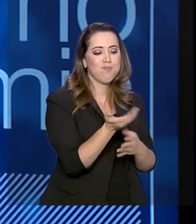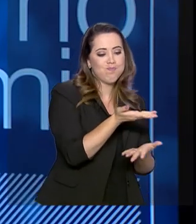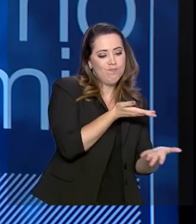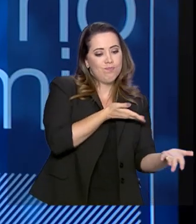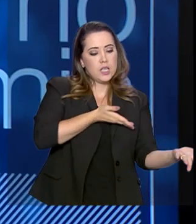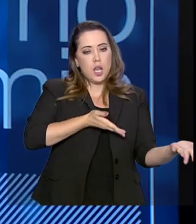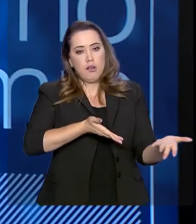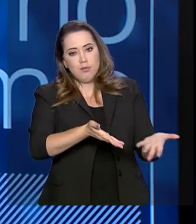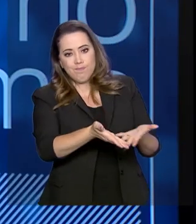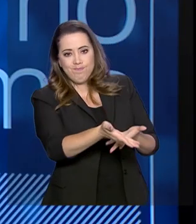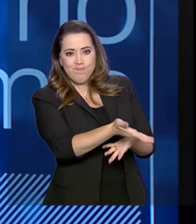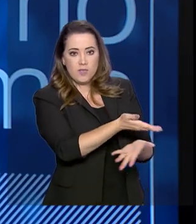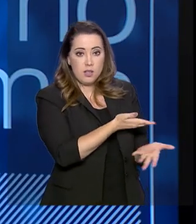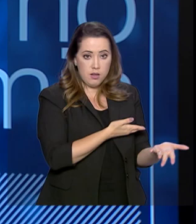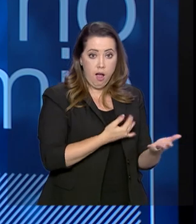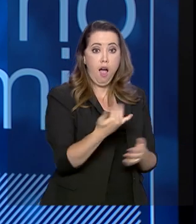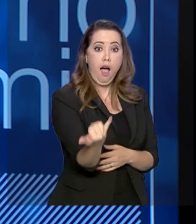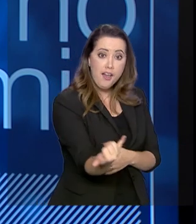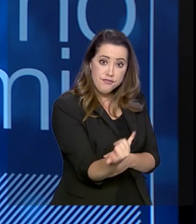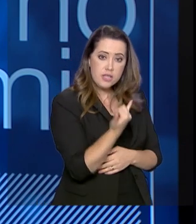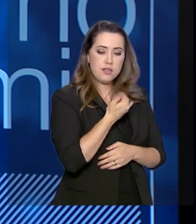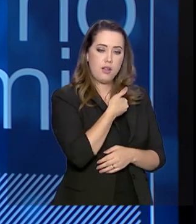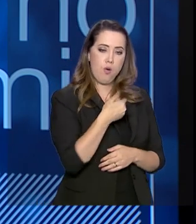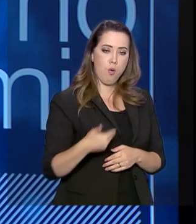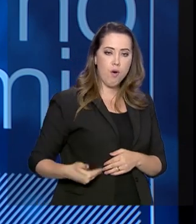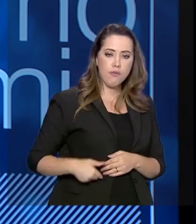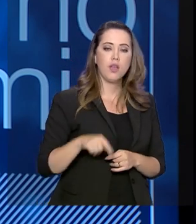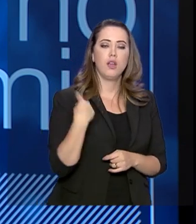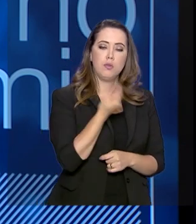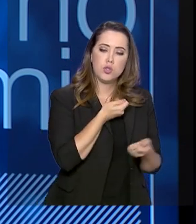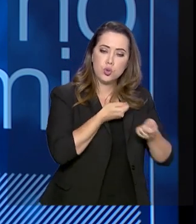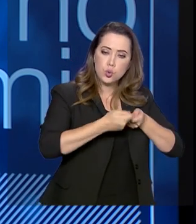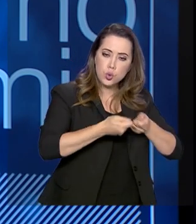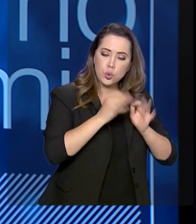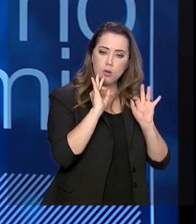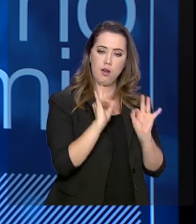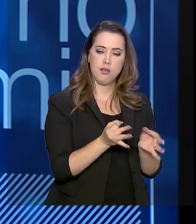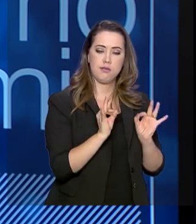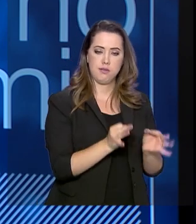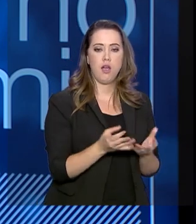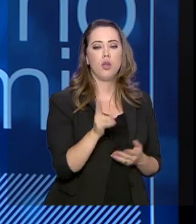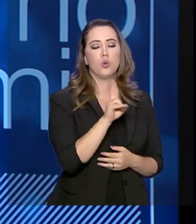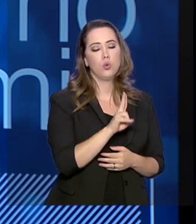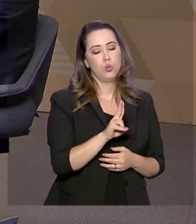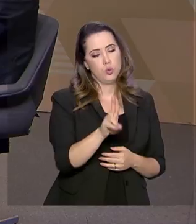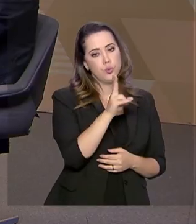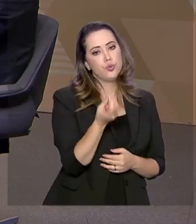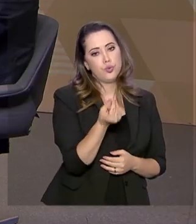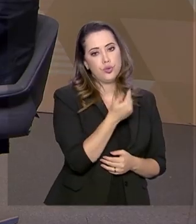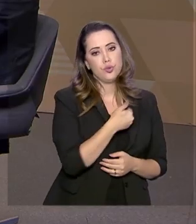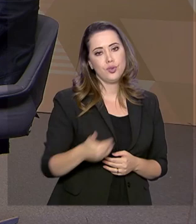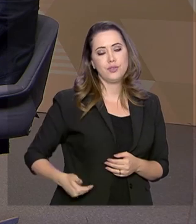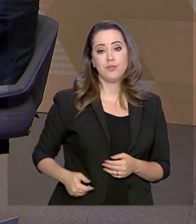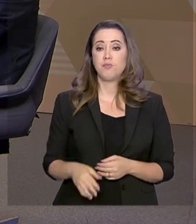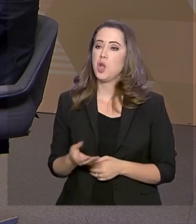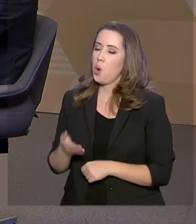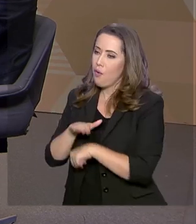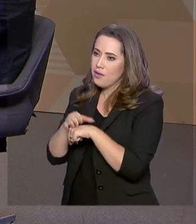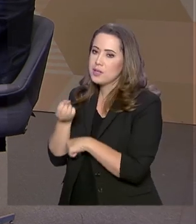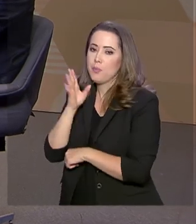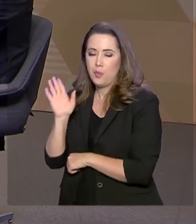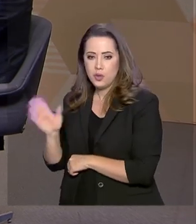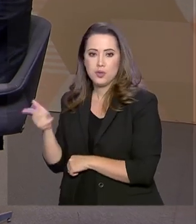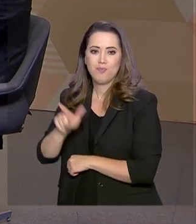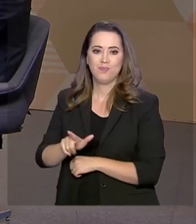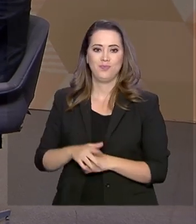governo, prestando informações que vão nos ajudar a ter um bom controle do andamento da aplicação dos recursos. Secretário, conversa está boa, a gente já